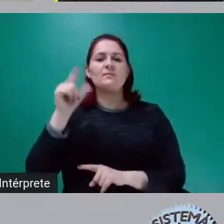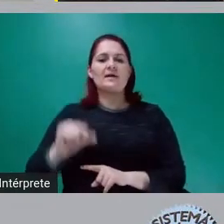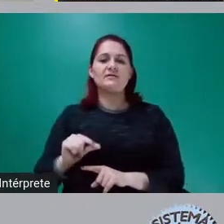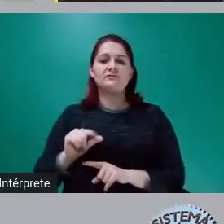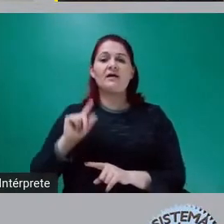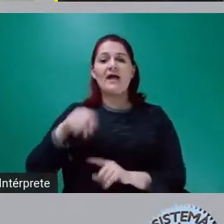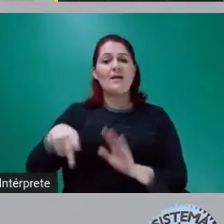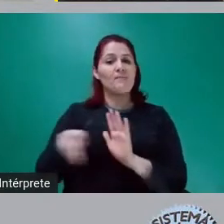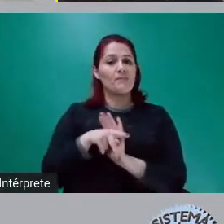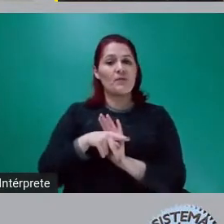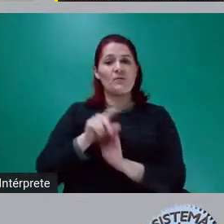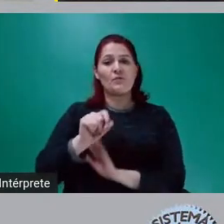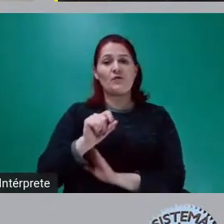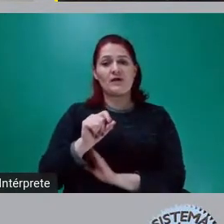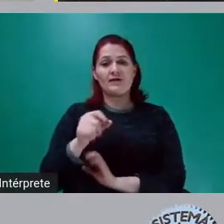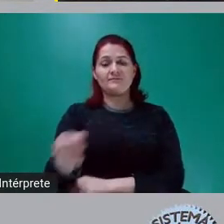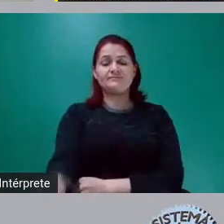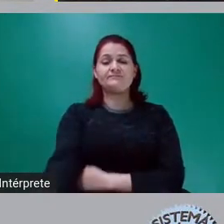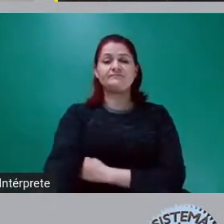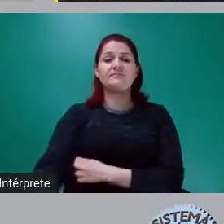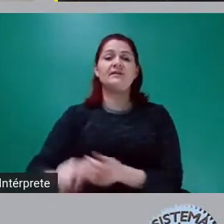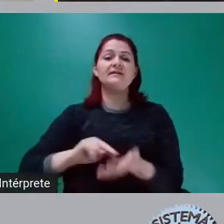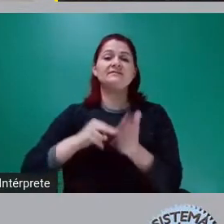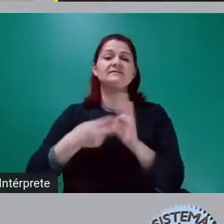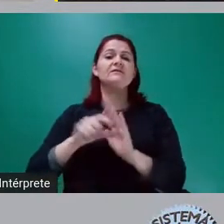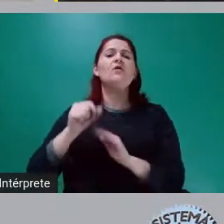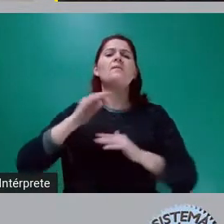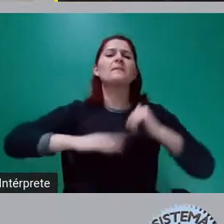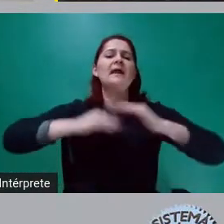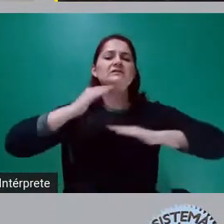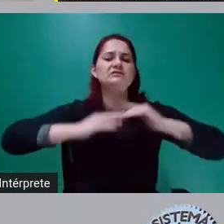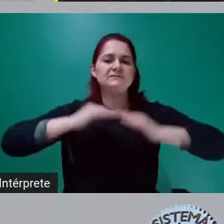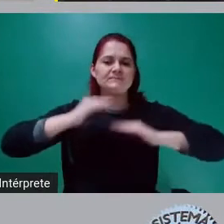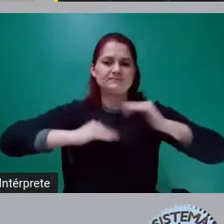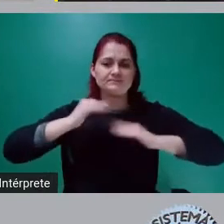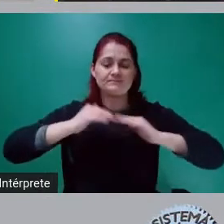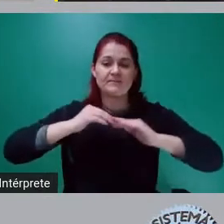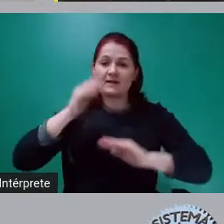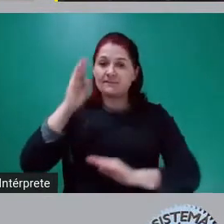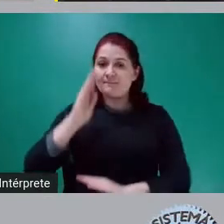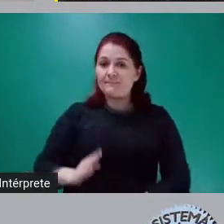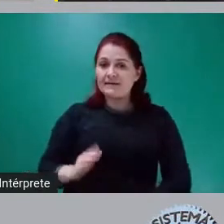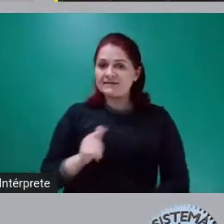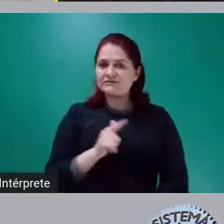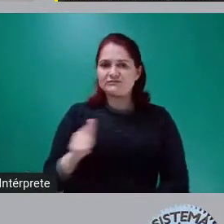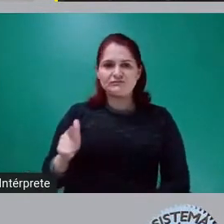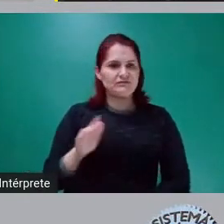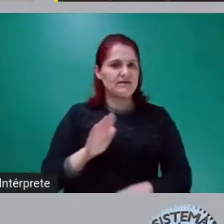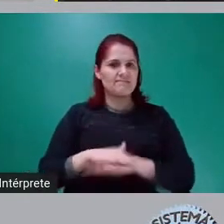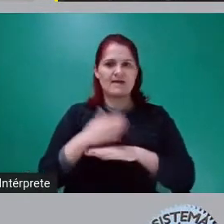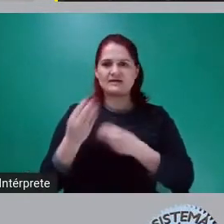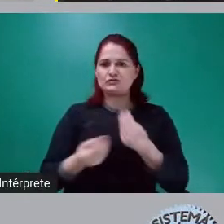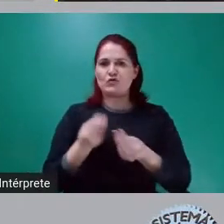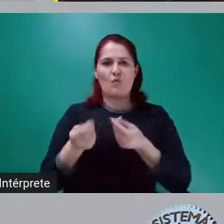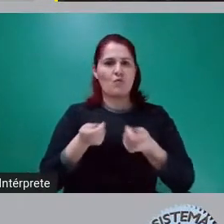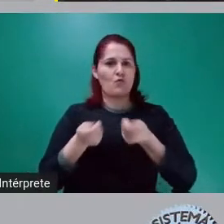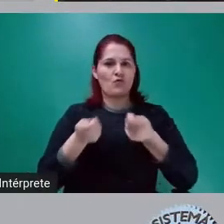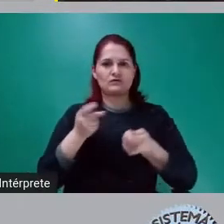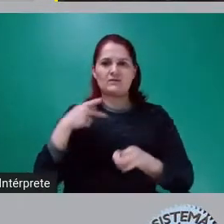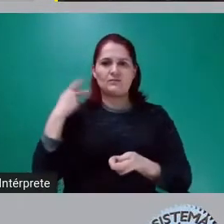prática? Quer dizer que o Brasil ficou sem instrumentos de política econômica. Então, tudo fica